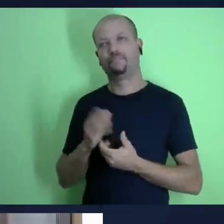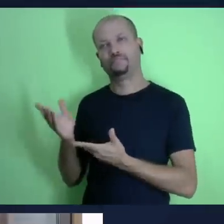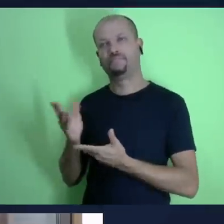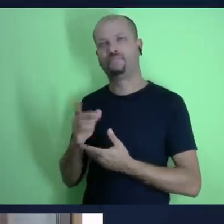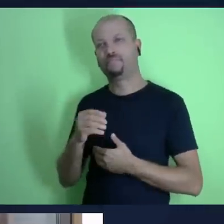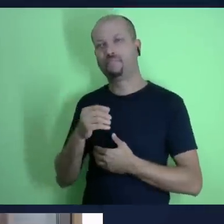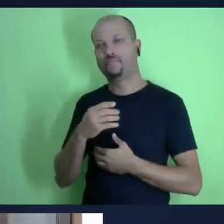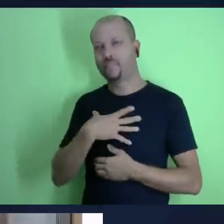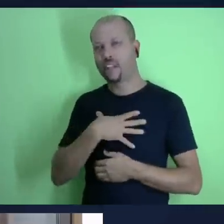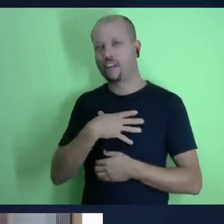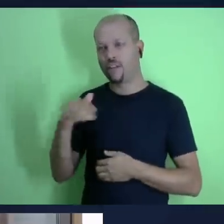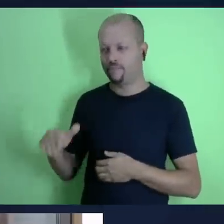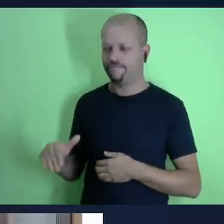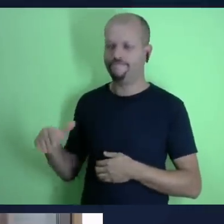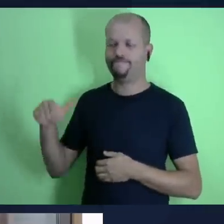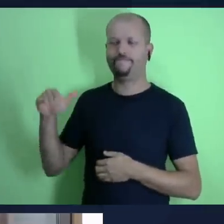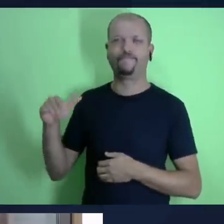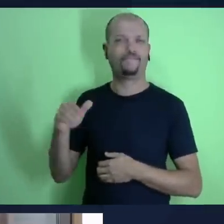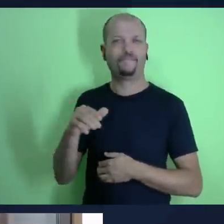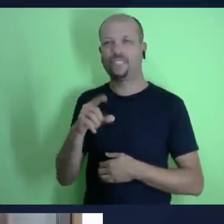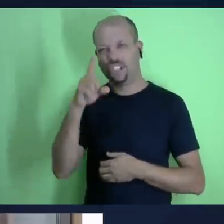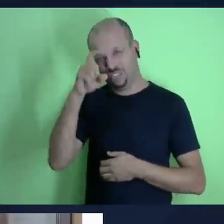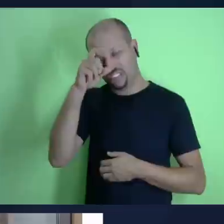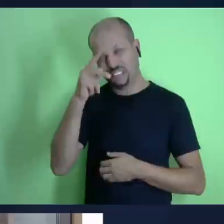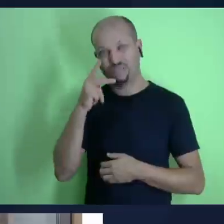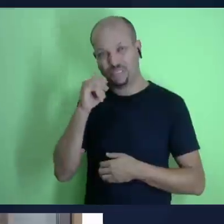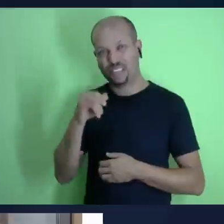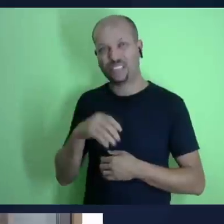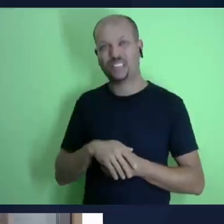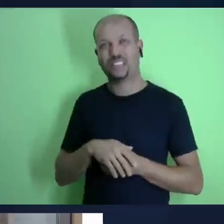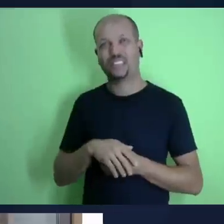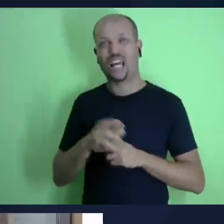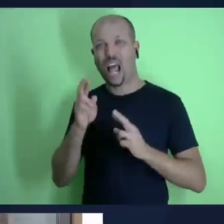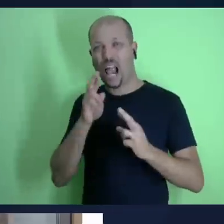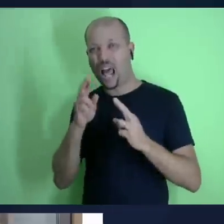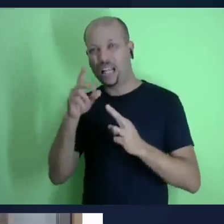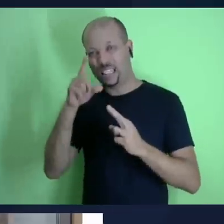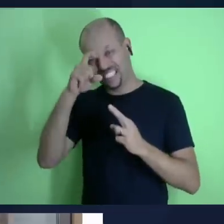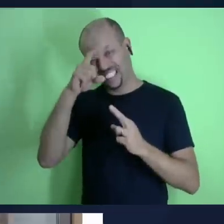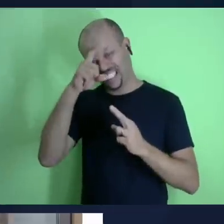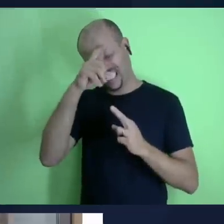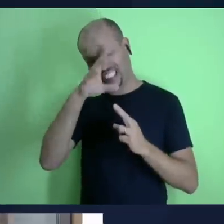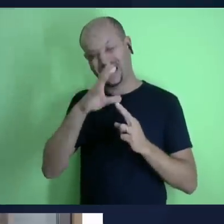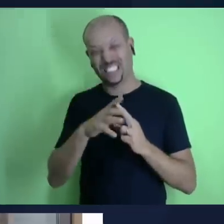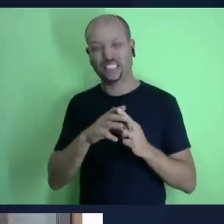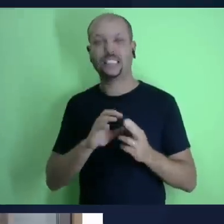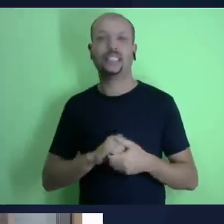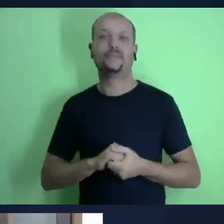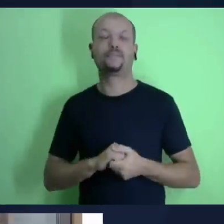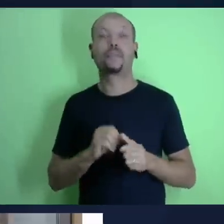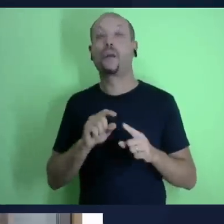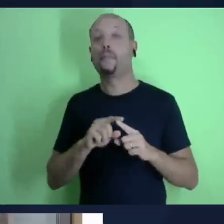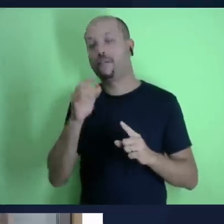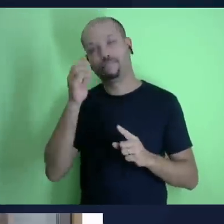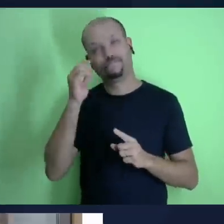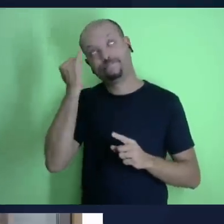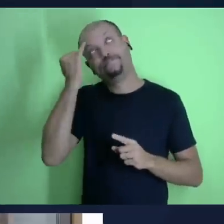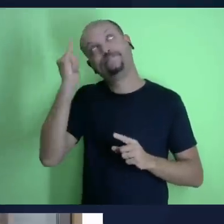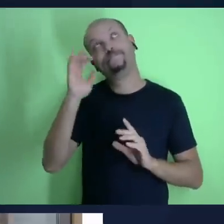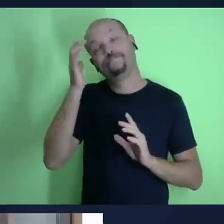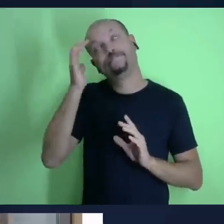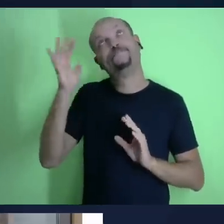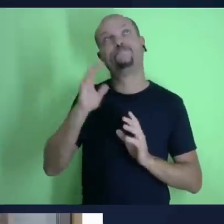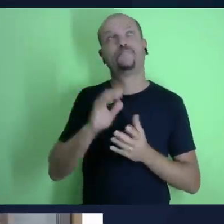caminhada e até hoje eu enfrente algumas dificuldades por exemplo no meu relacionamento com deus às vezes por não ter tido esse exemplo